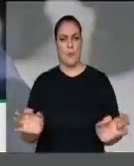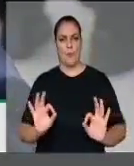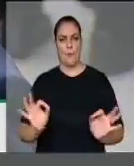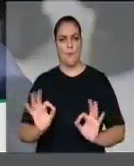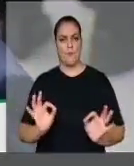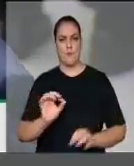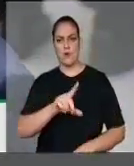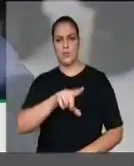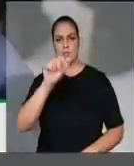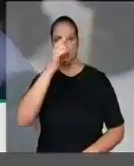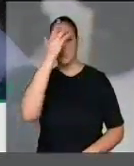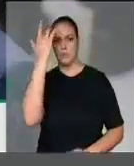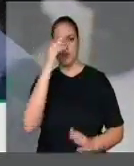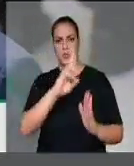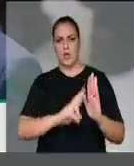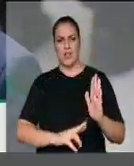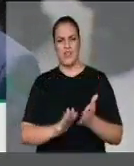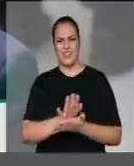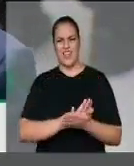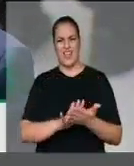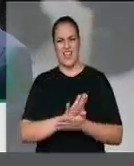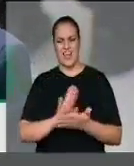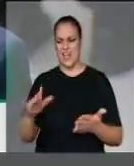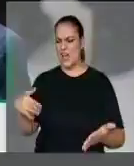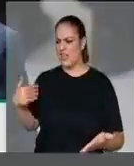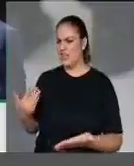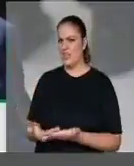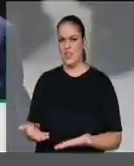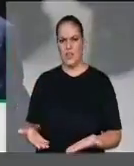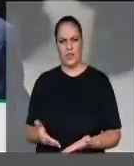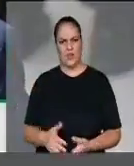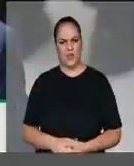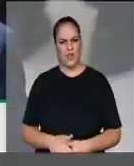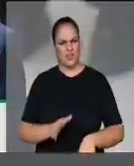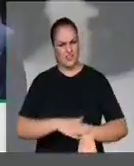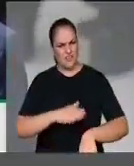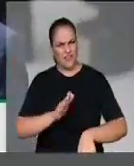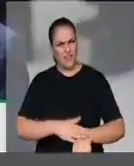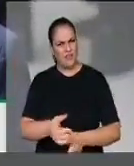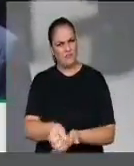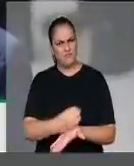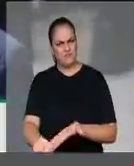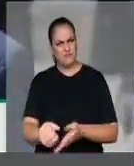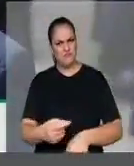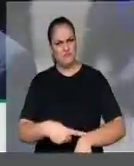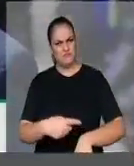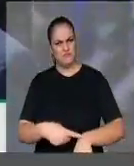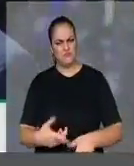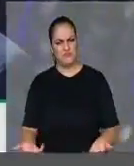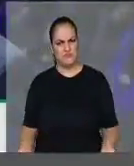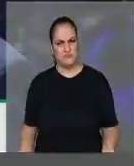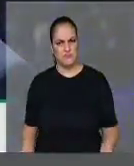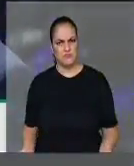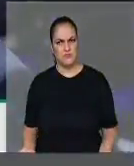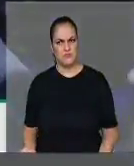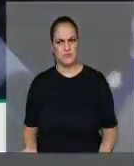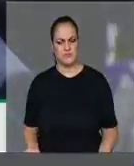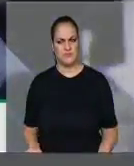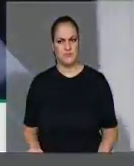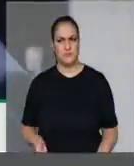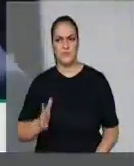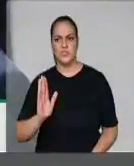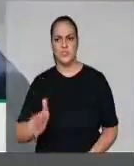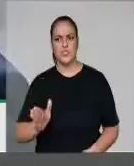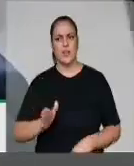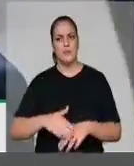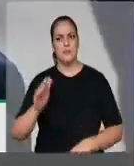relator para essa matéria. Nós estamos aqui, tendo em vista o prazo já esgotado, na maneira regimental, com o requerimento de